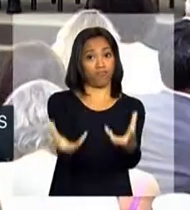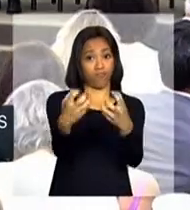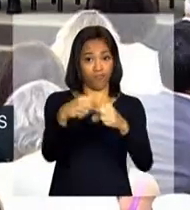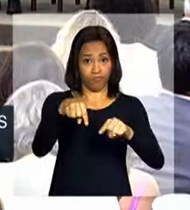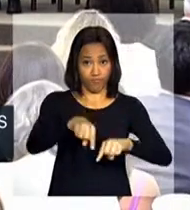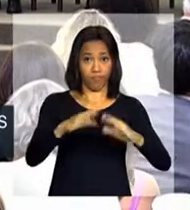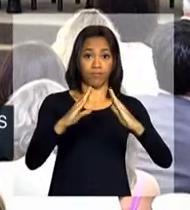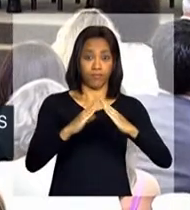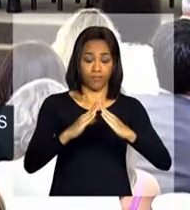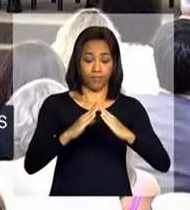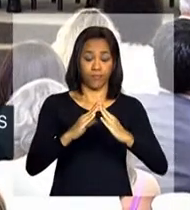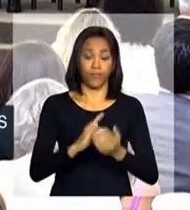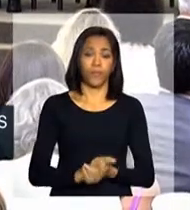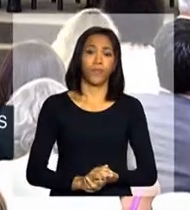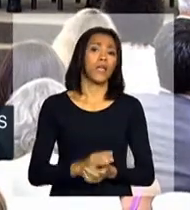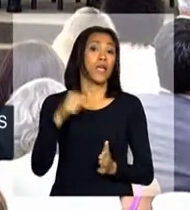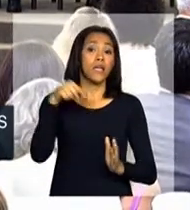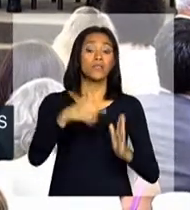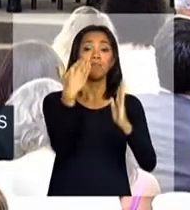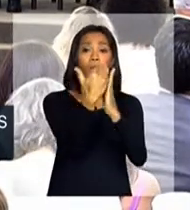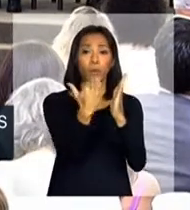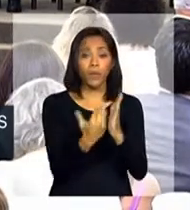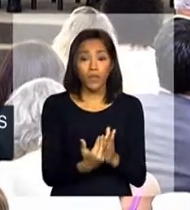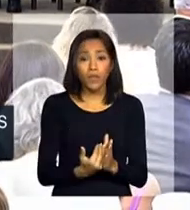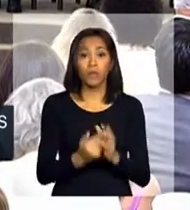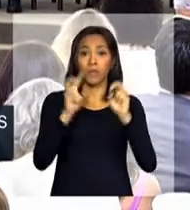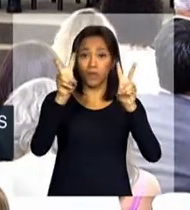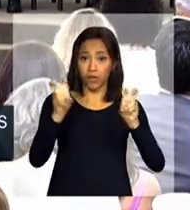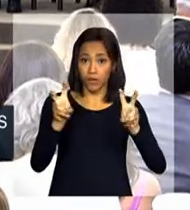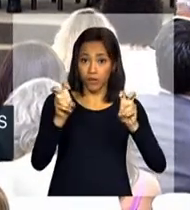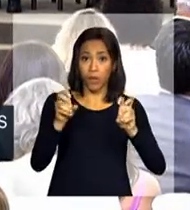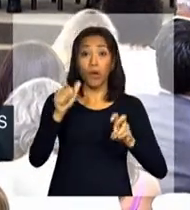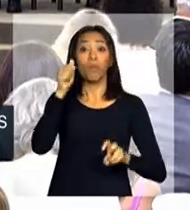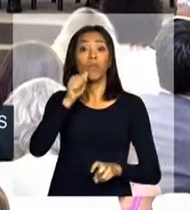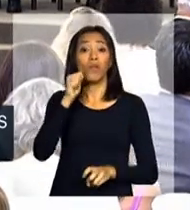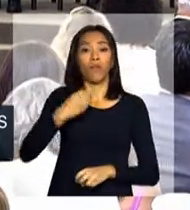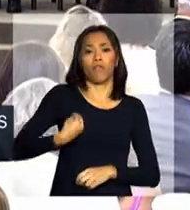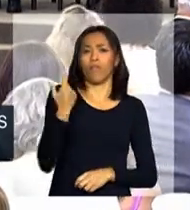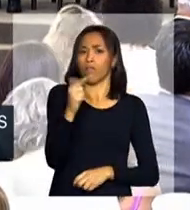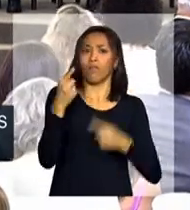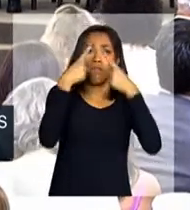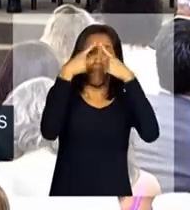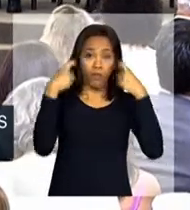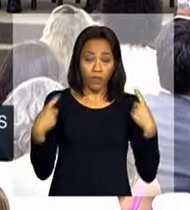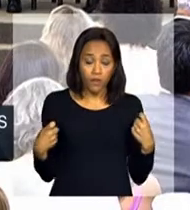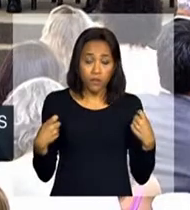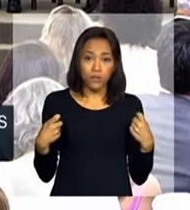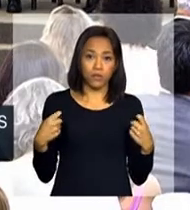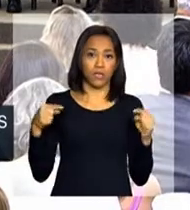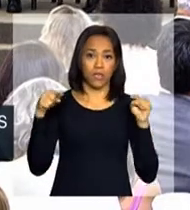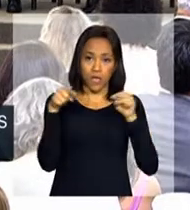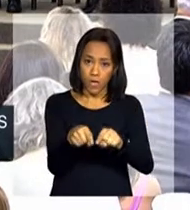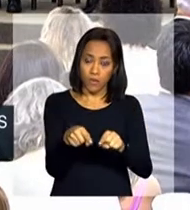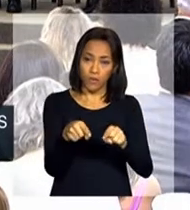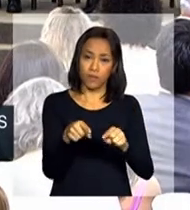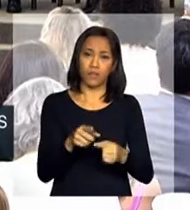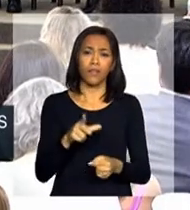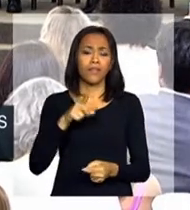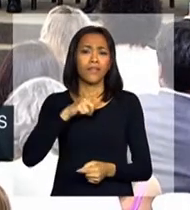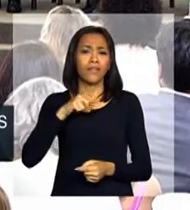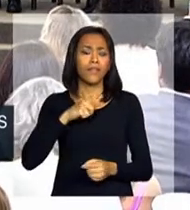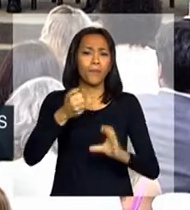O programa Mulher Viver Sem Violência, ele tem um